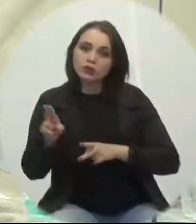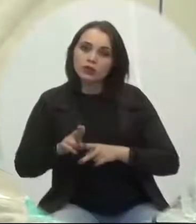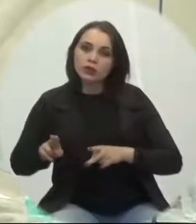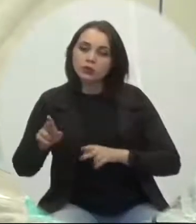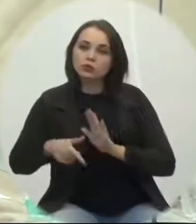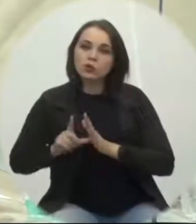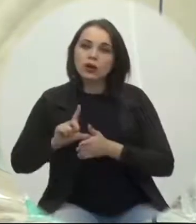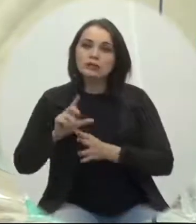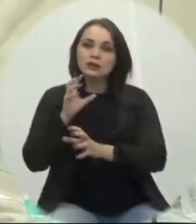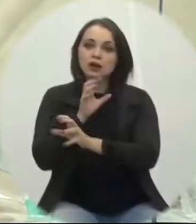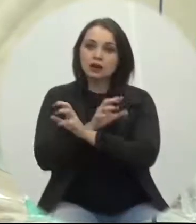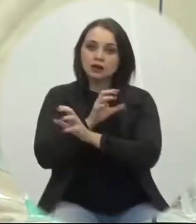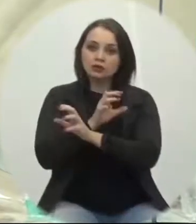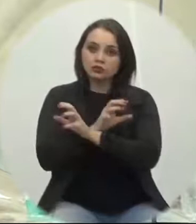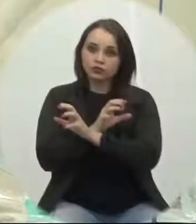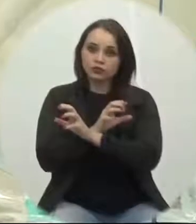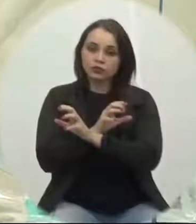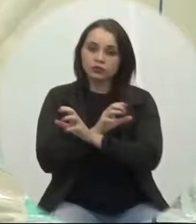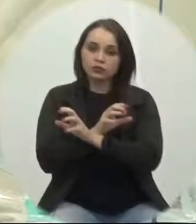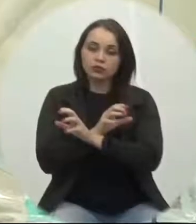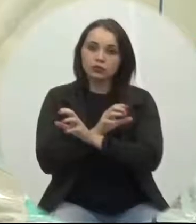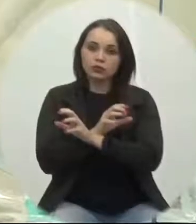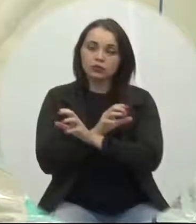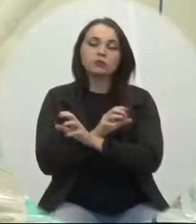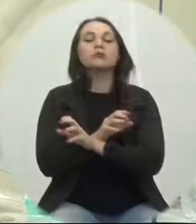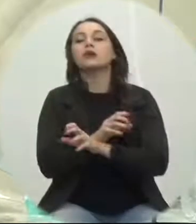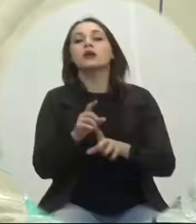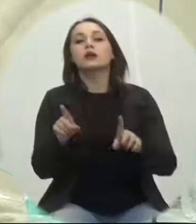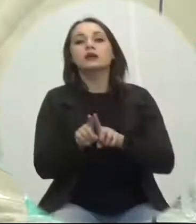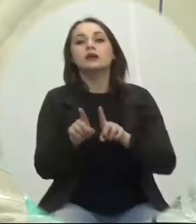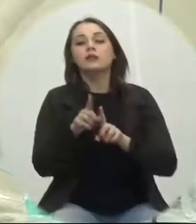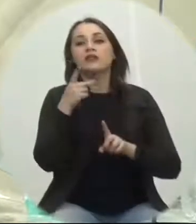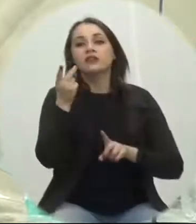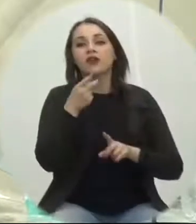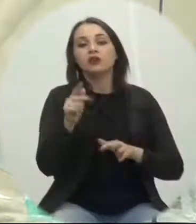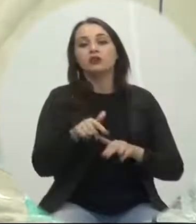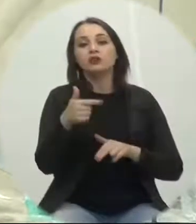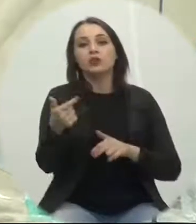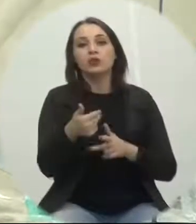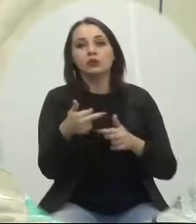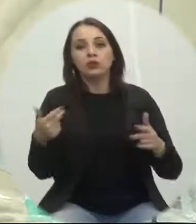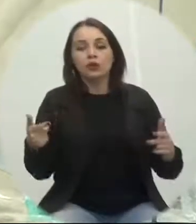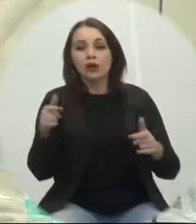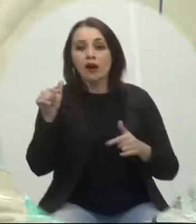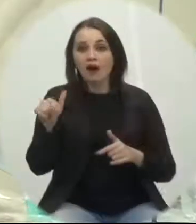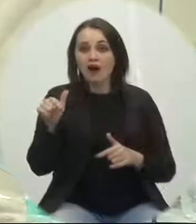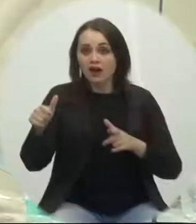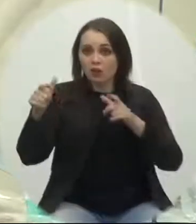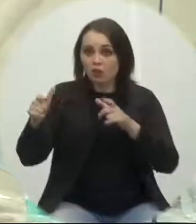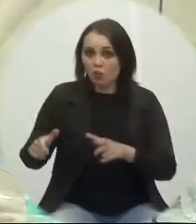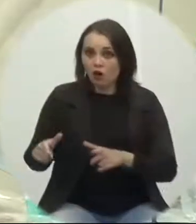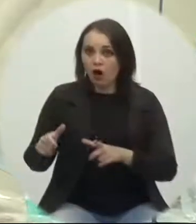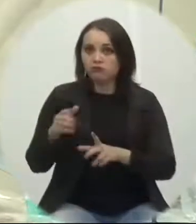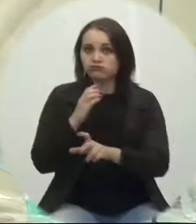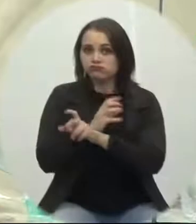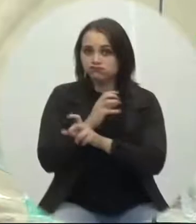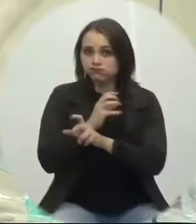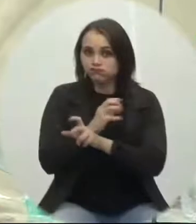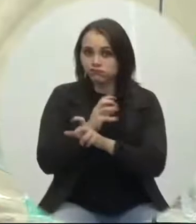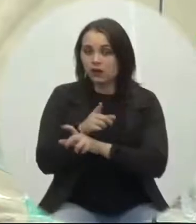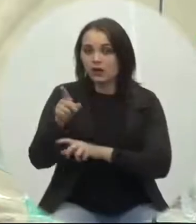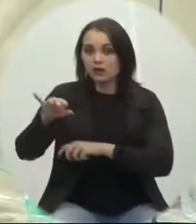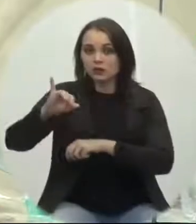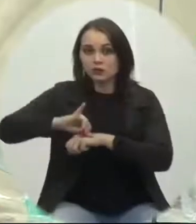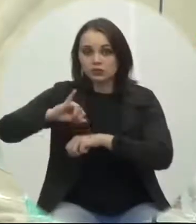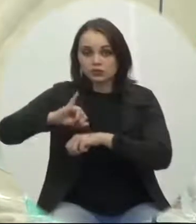Econômica Federal SEF e da outras providências trata-se de imóvel comercial localizado na rua Domênico Sônico